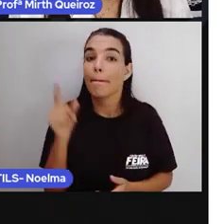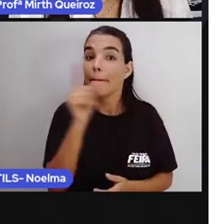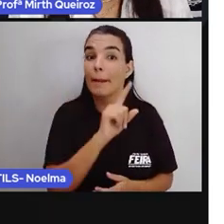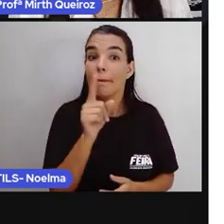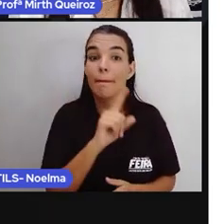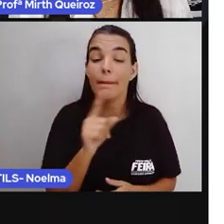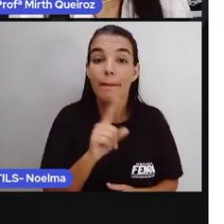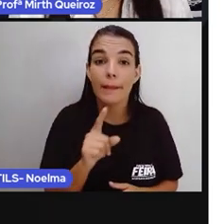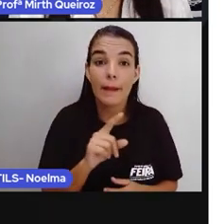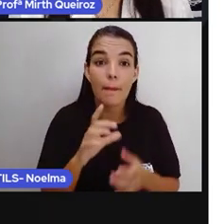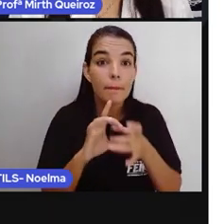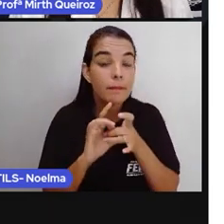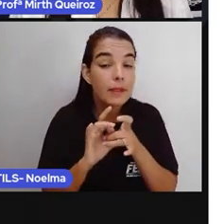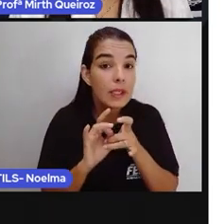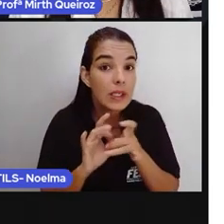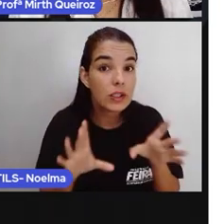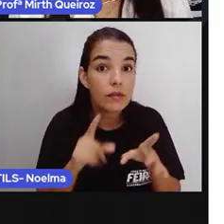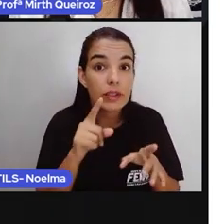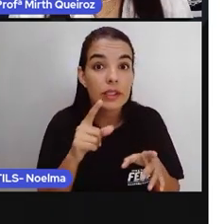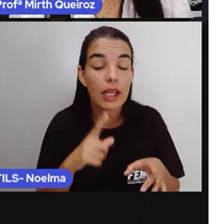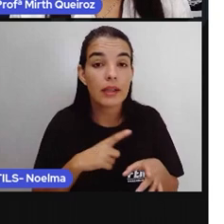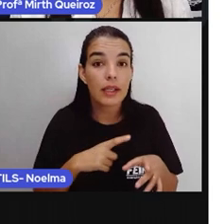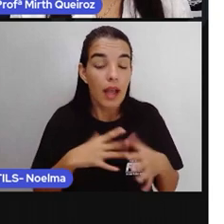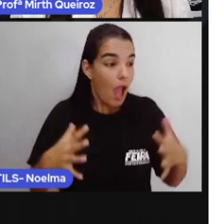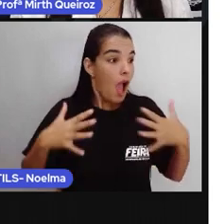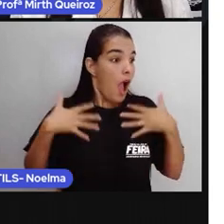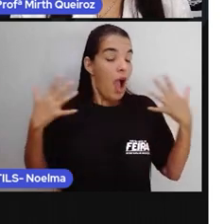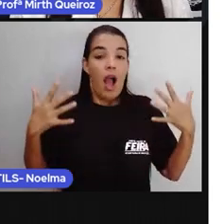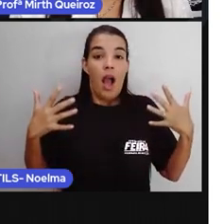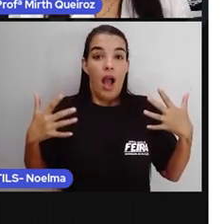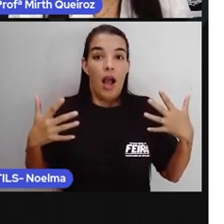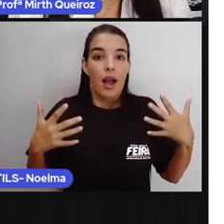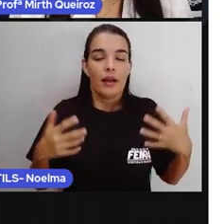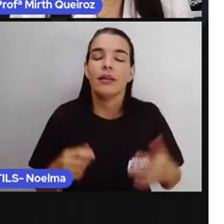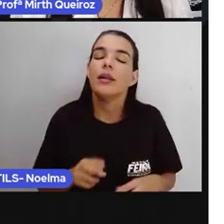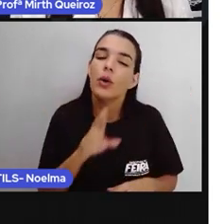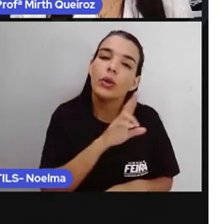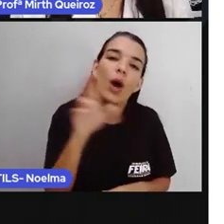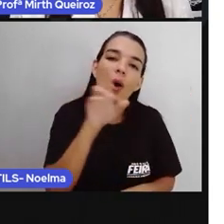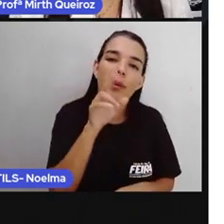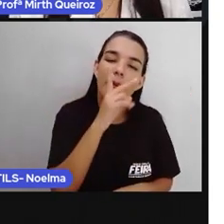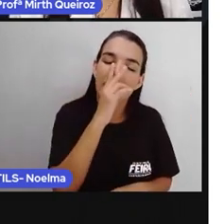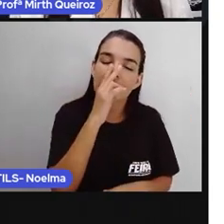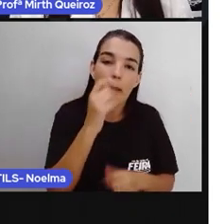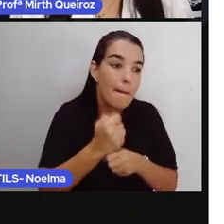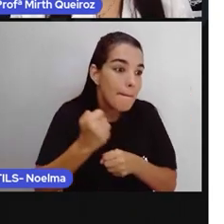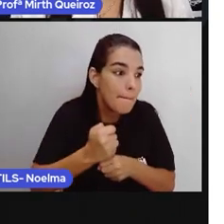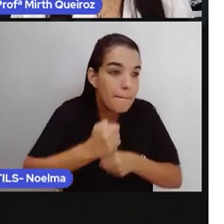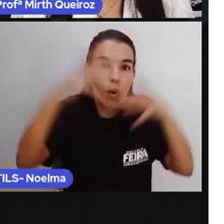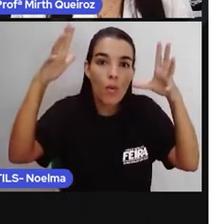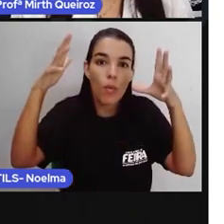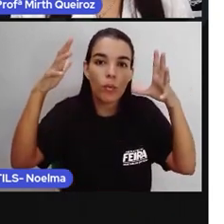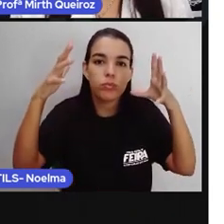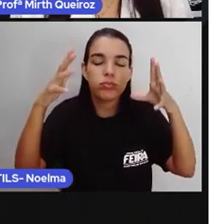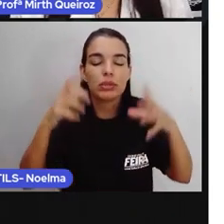alarmismo. Geralmente, aquelas notícias que têm bumba, notícias em tom mais alarmistas,